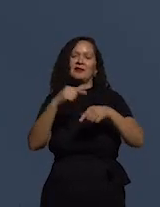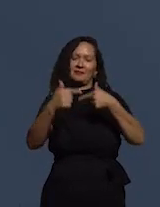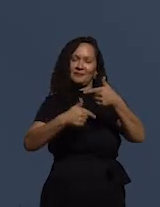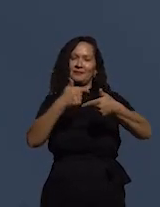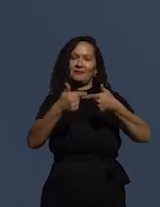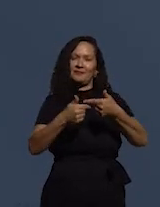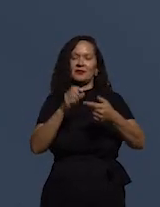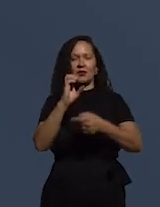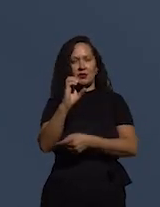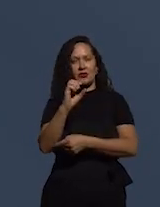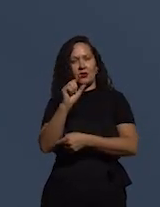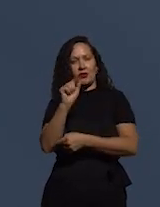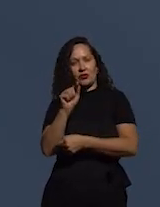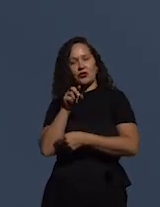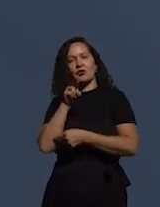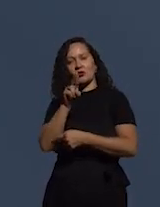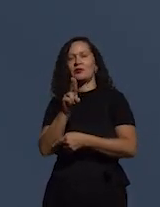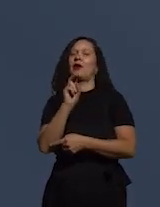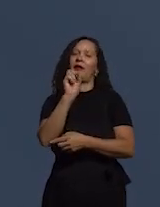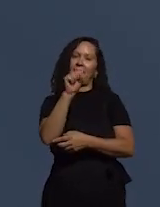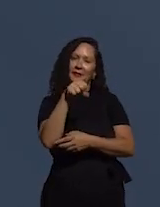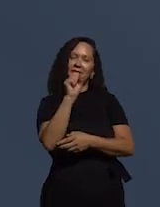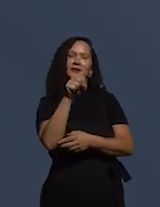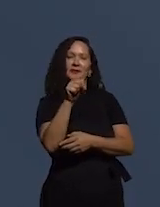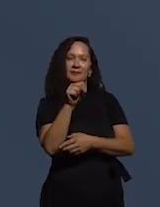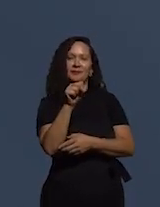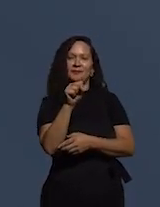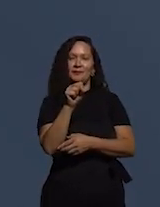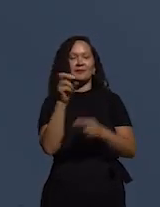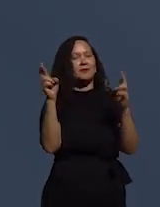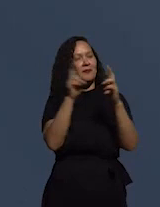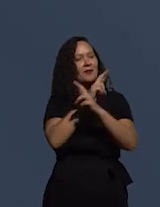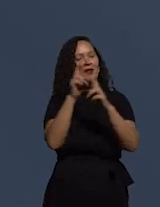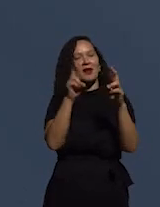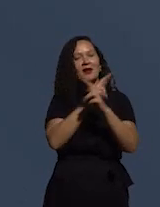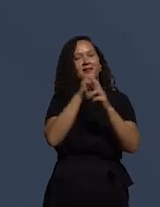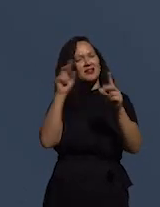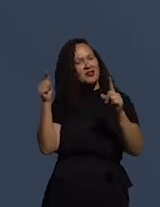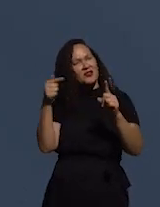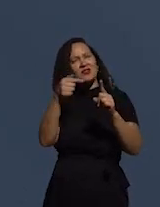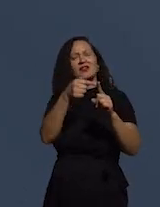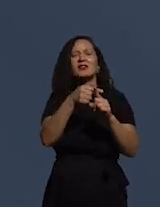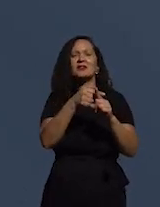CGU, aí sim, uma relação mais direta